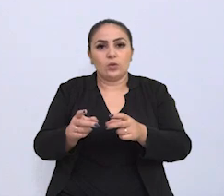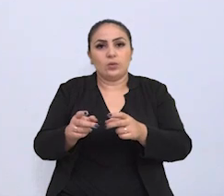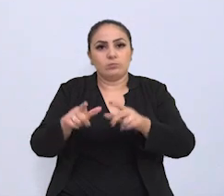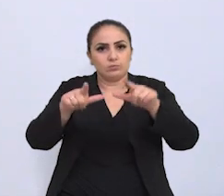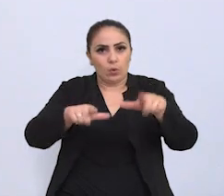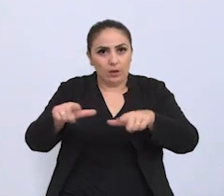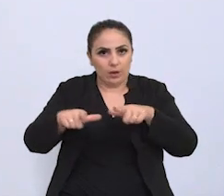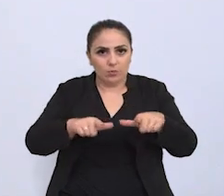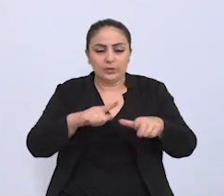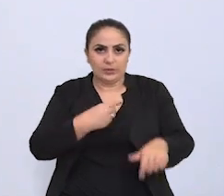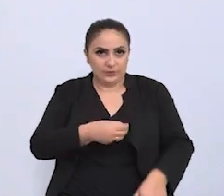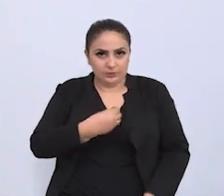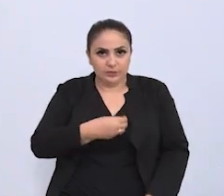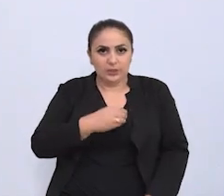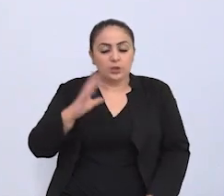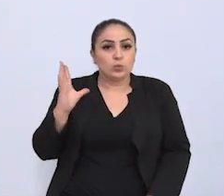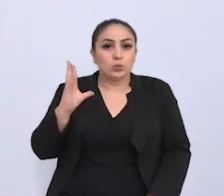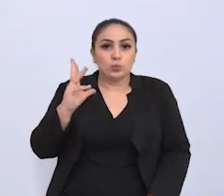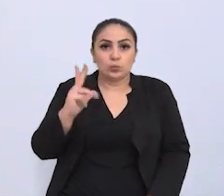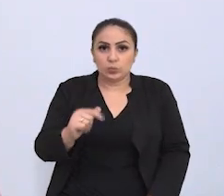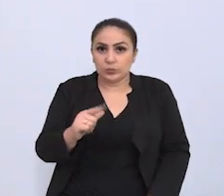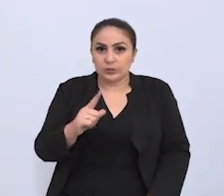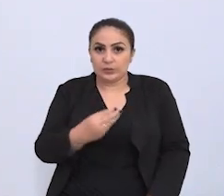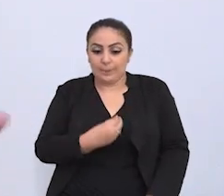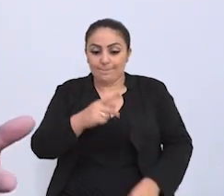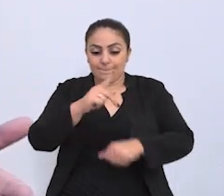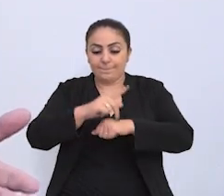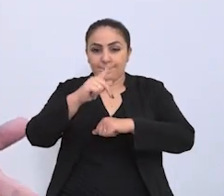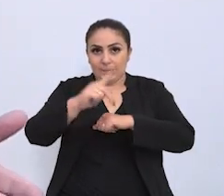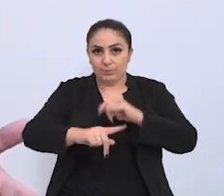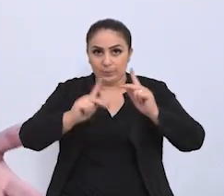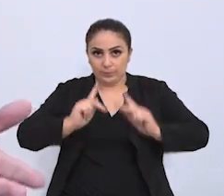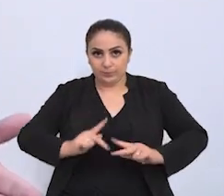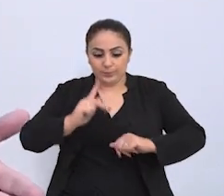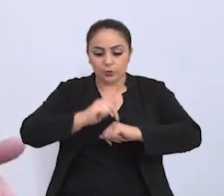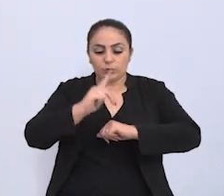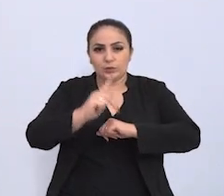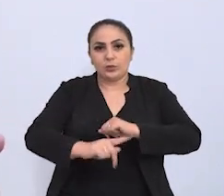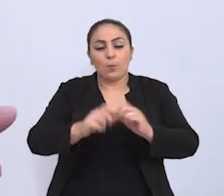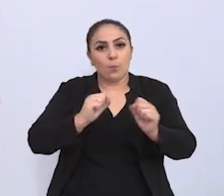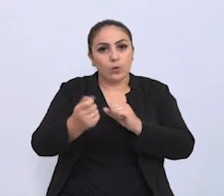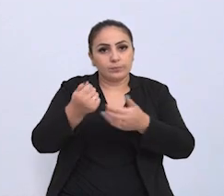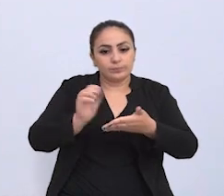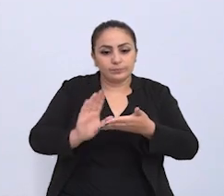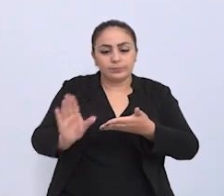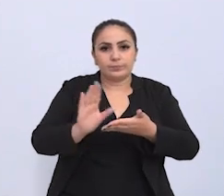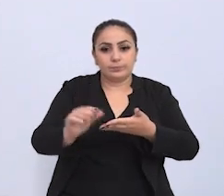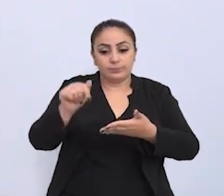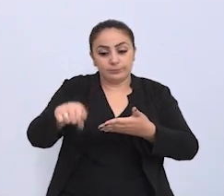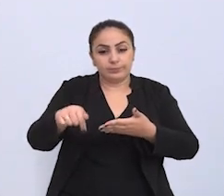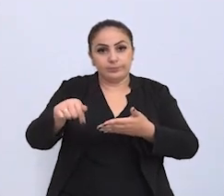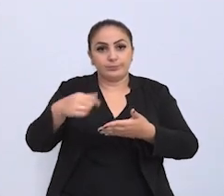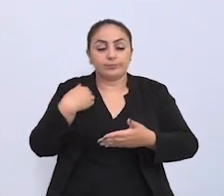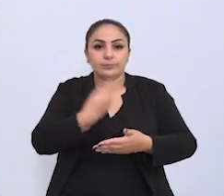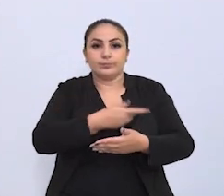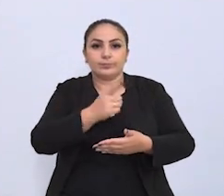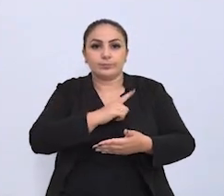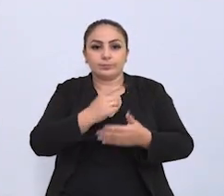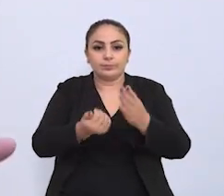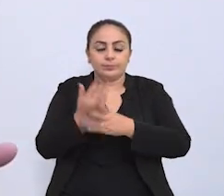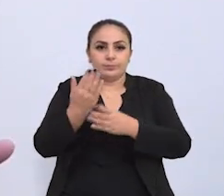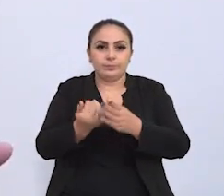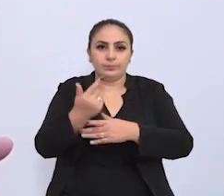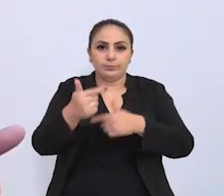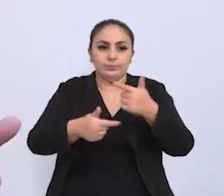local onde o passo fundense possa investir aqui onde nós